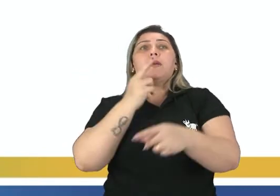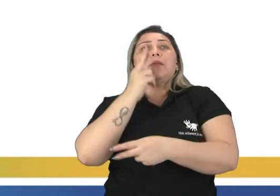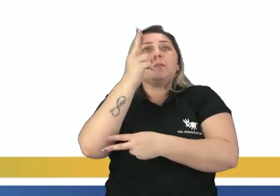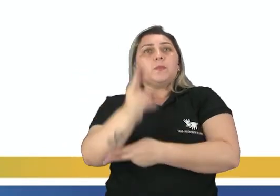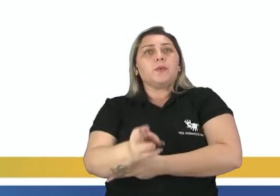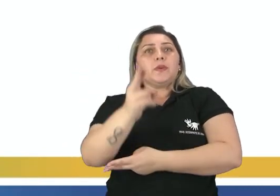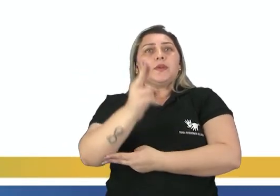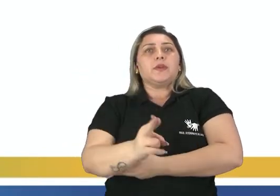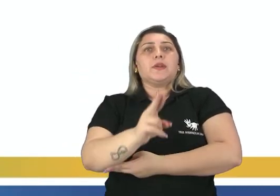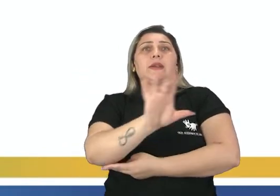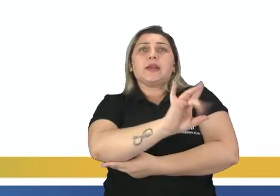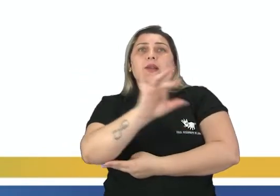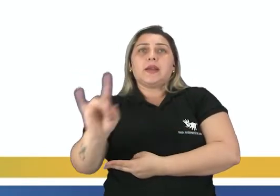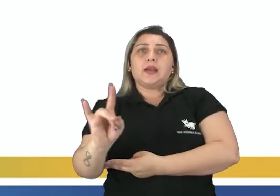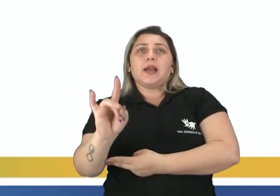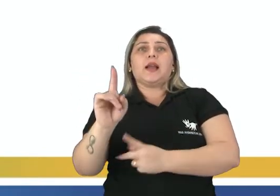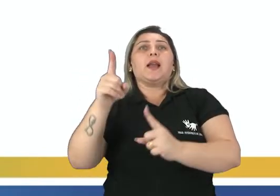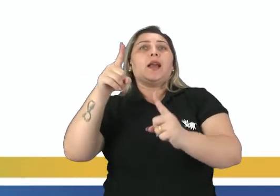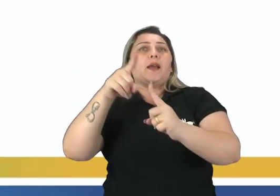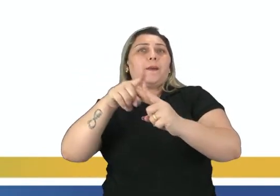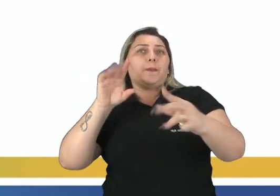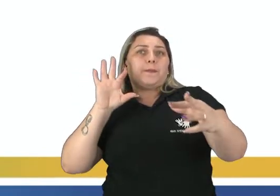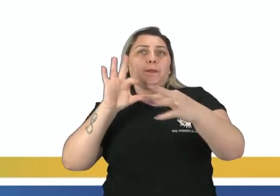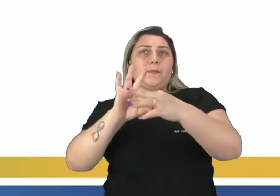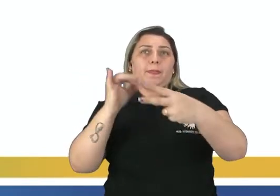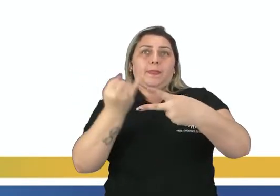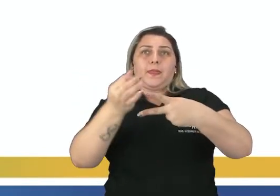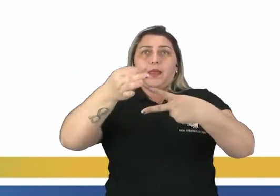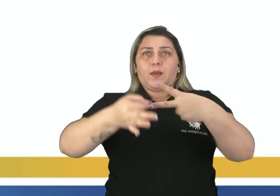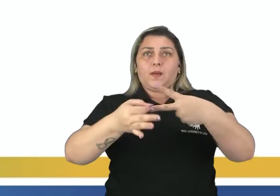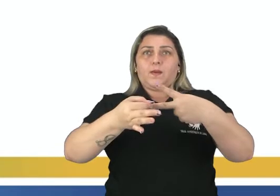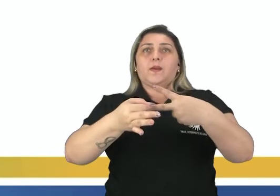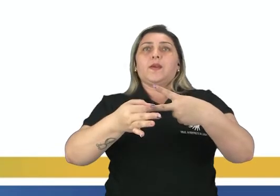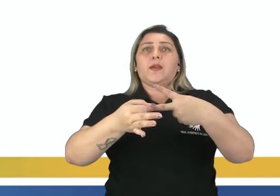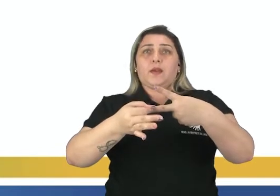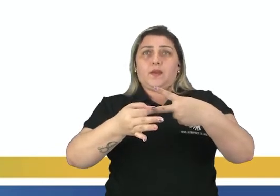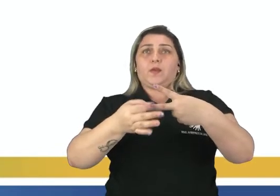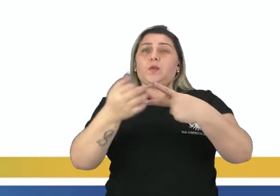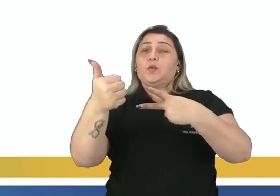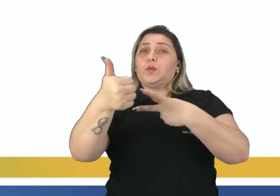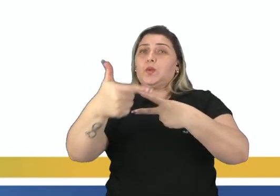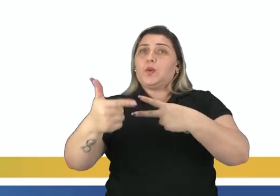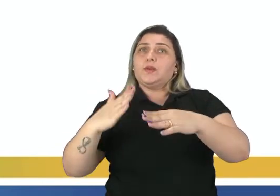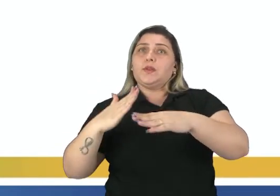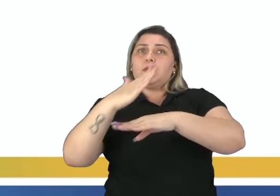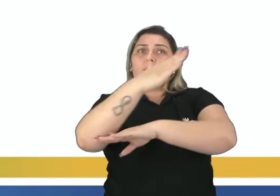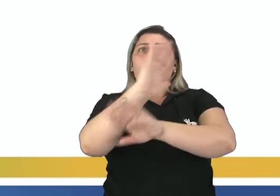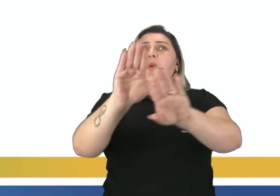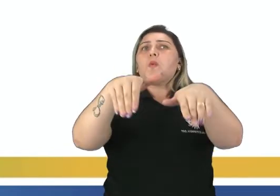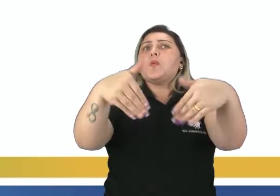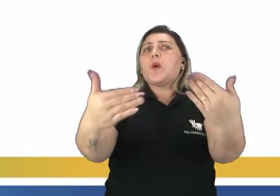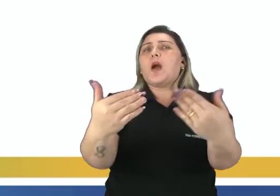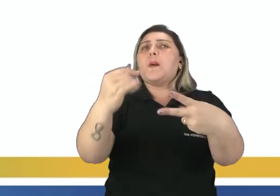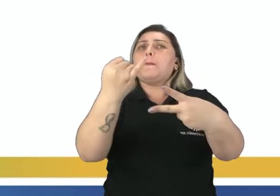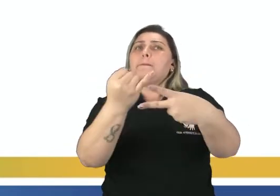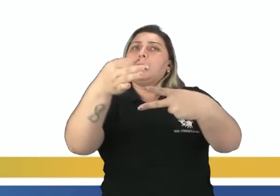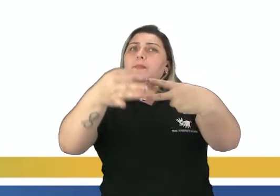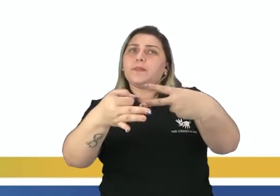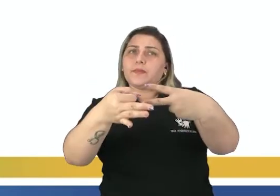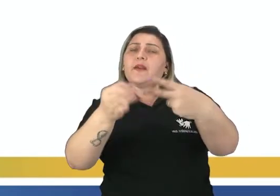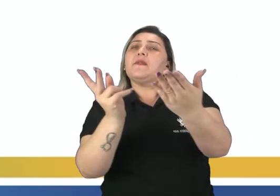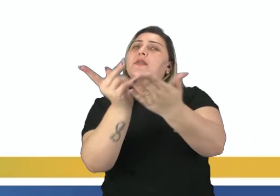respondeu que em cada um dos vértices do polígono convergiam 12 diagonais. Então qual